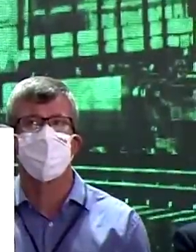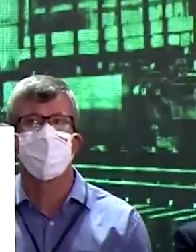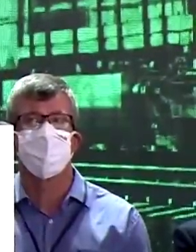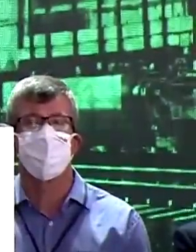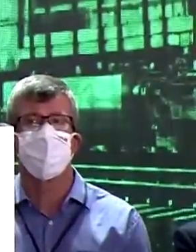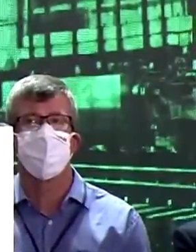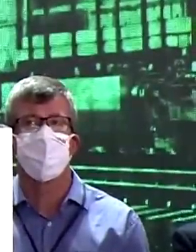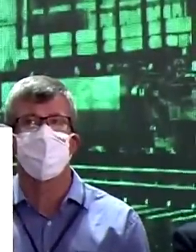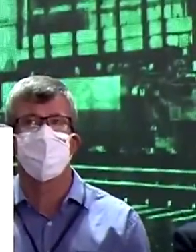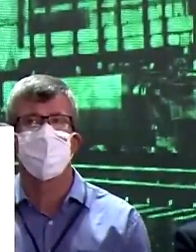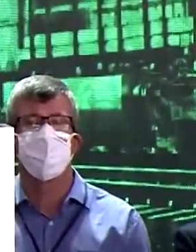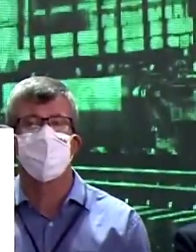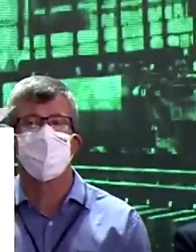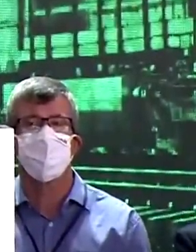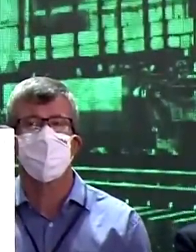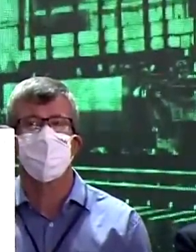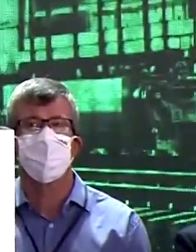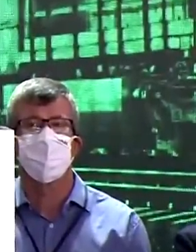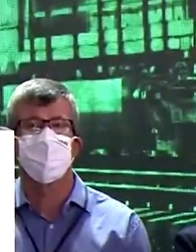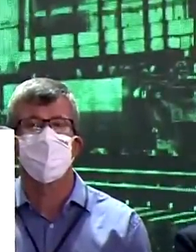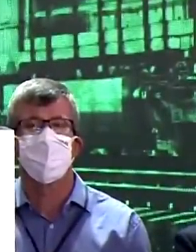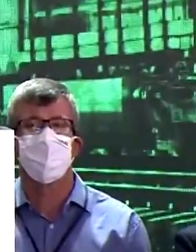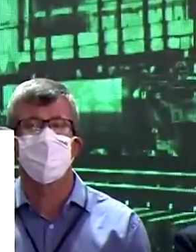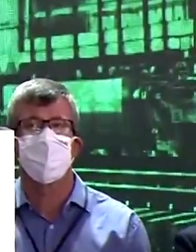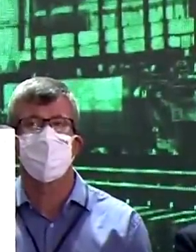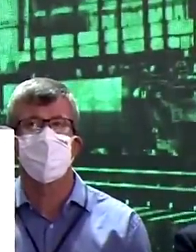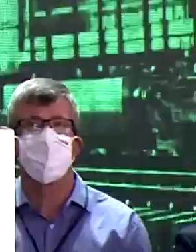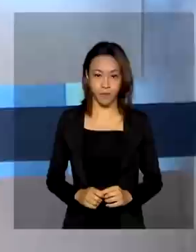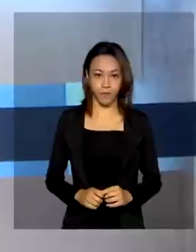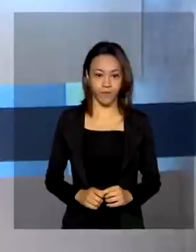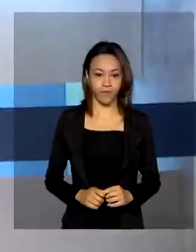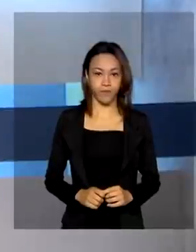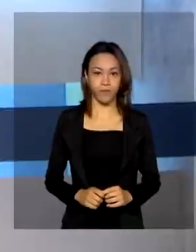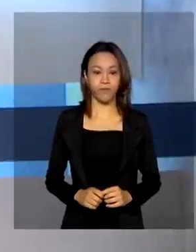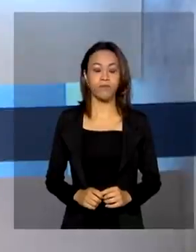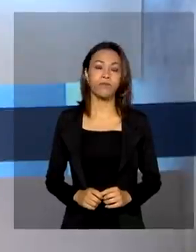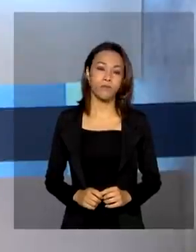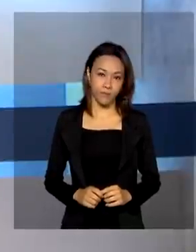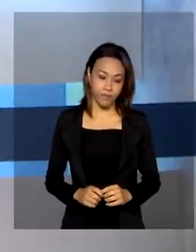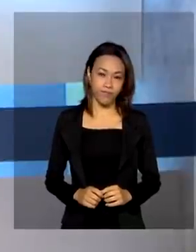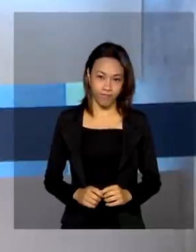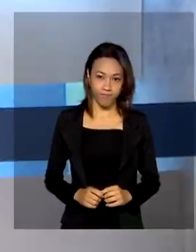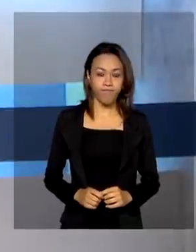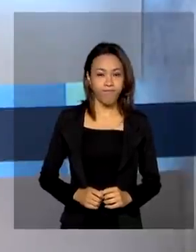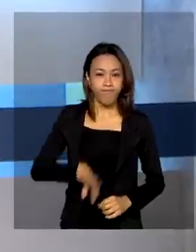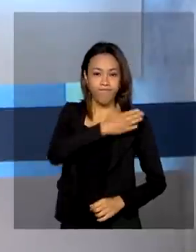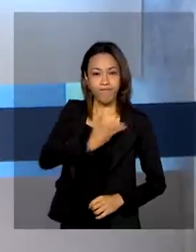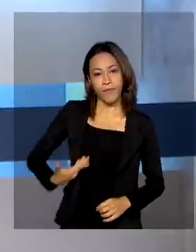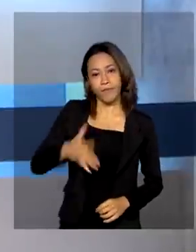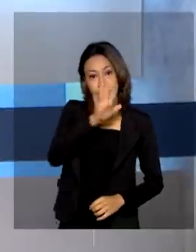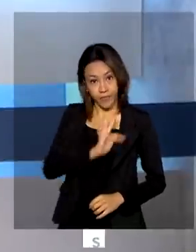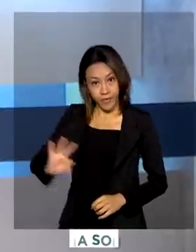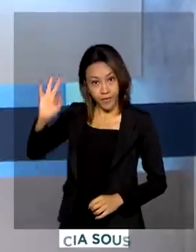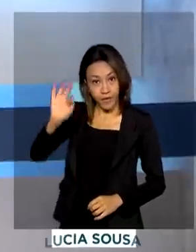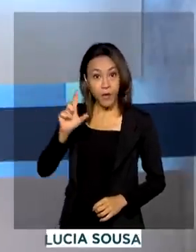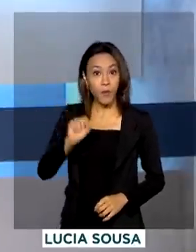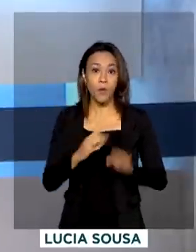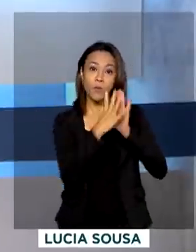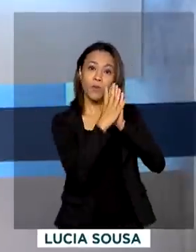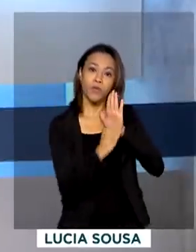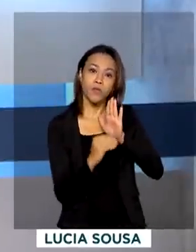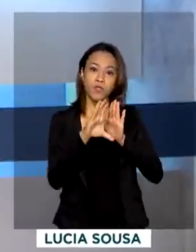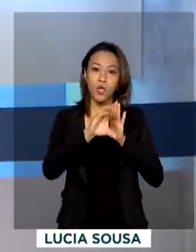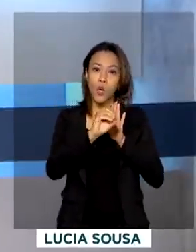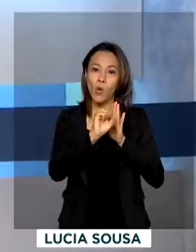vez mais, tenha liberdade e possa investir no Brasil. E o governo federal prevê a concessão de duas